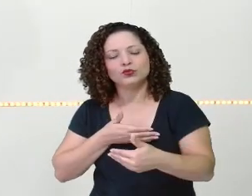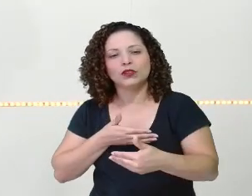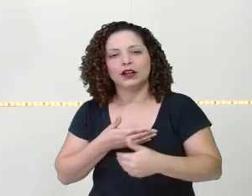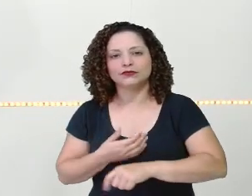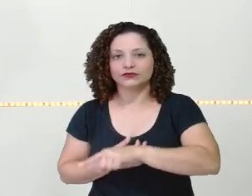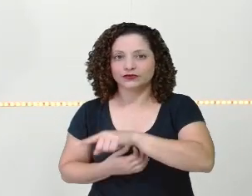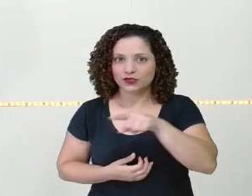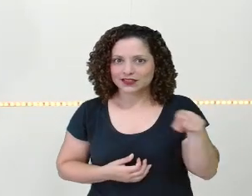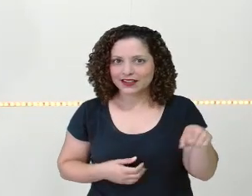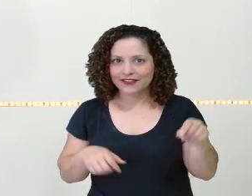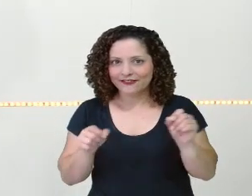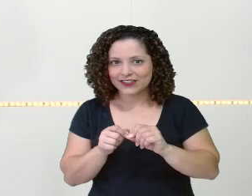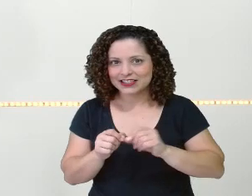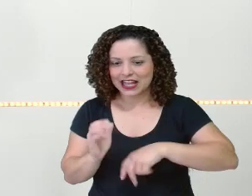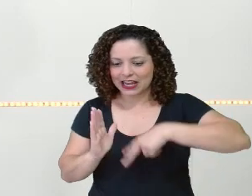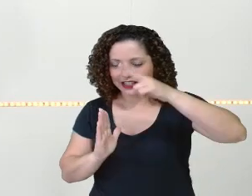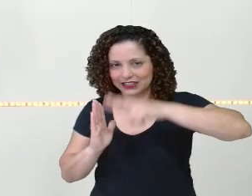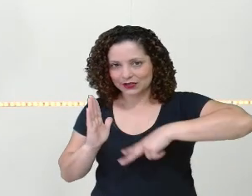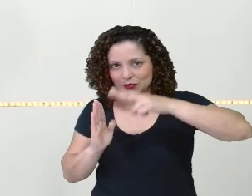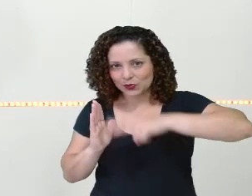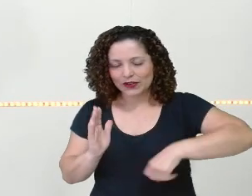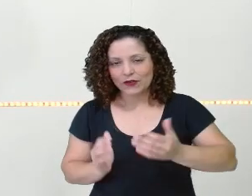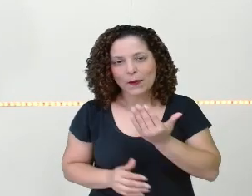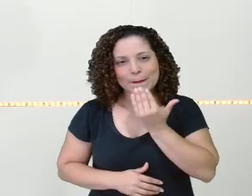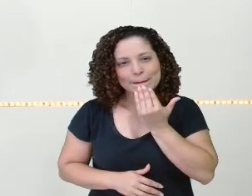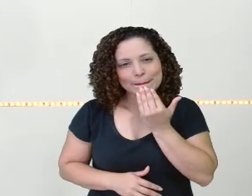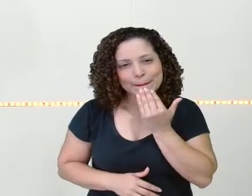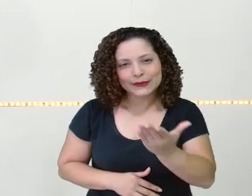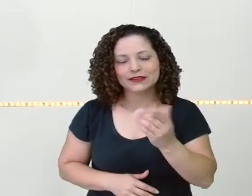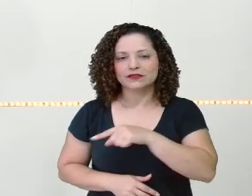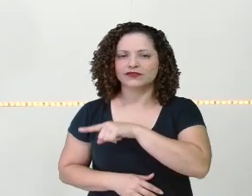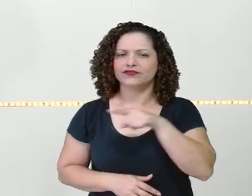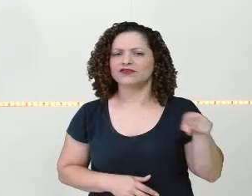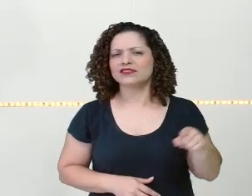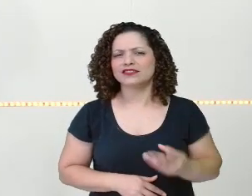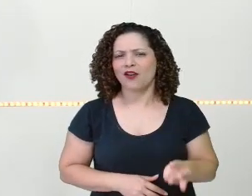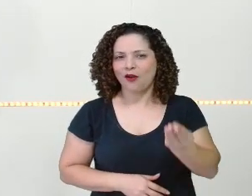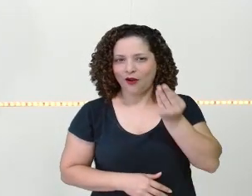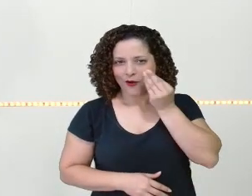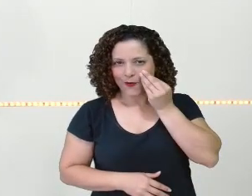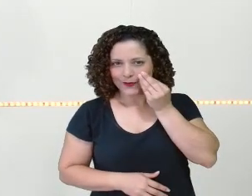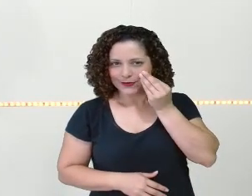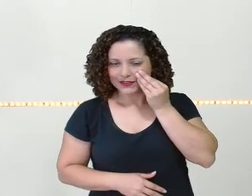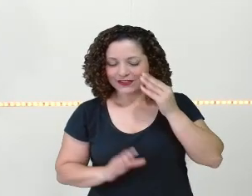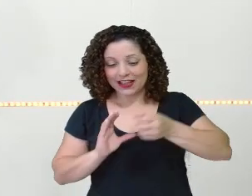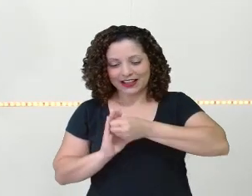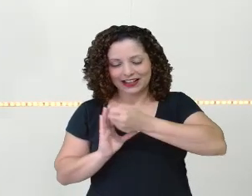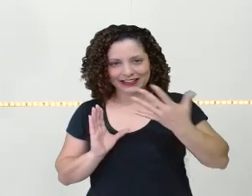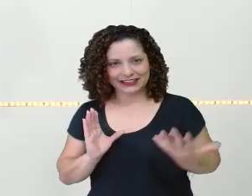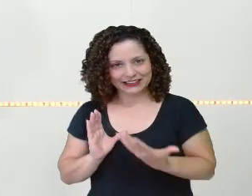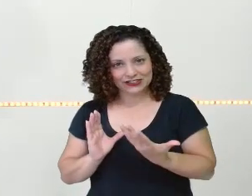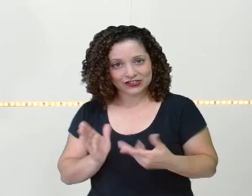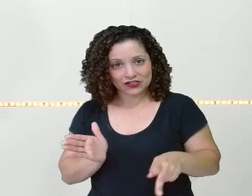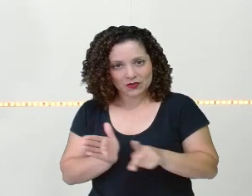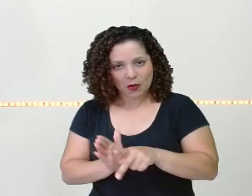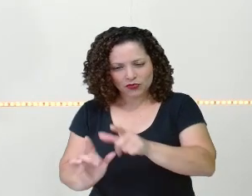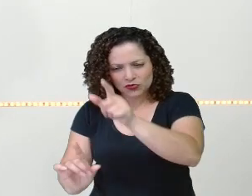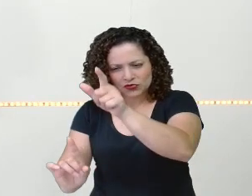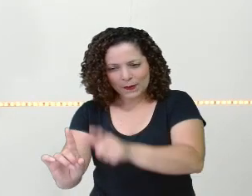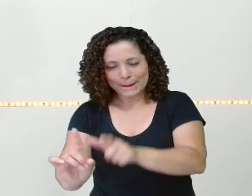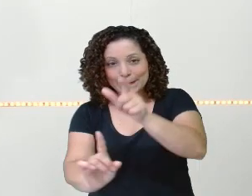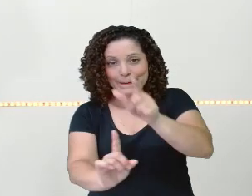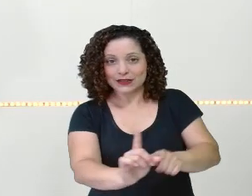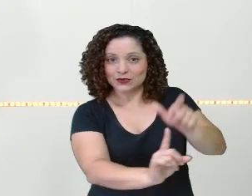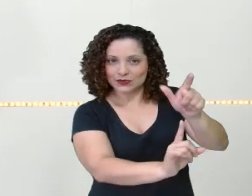estiver fazendo a leitura, eu vou pedir para você observar as características dos personagens